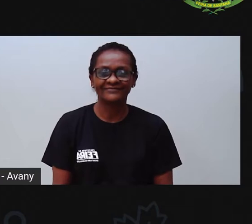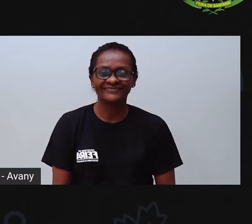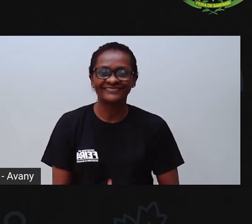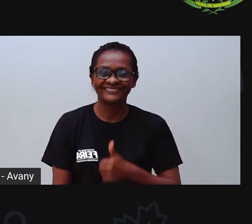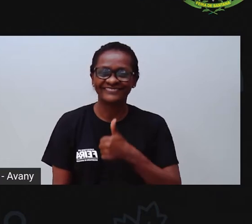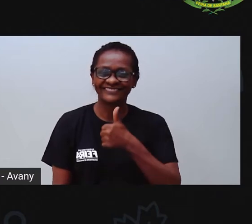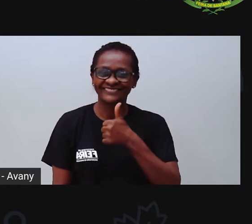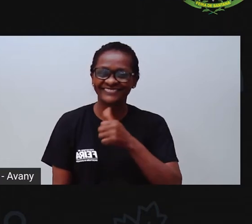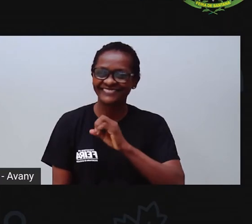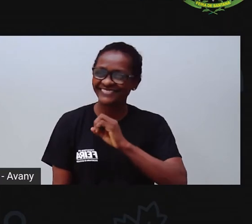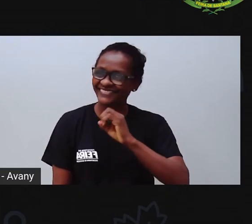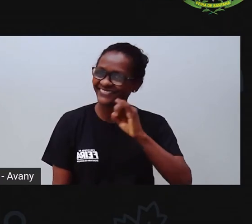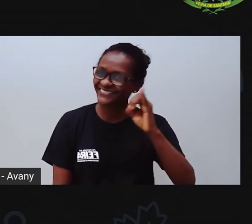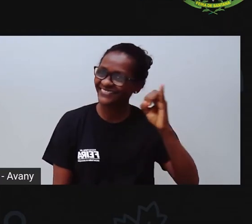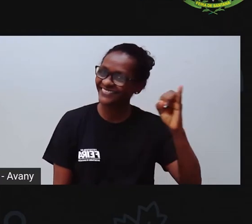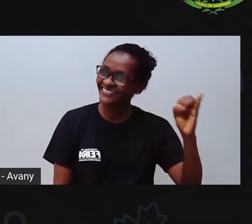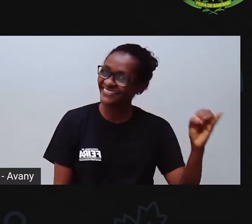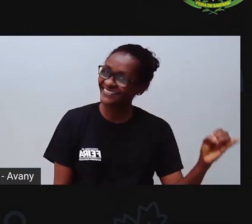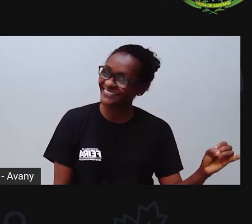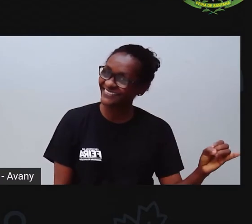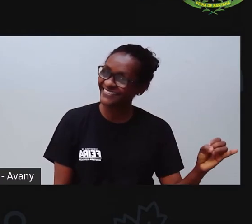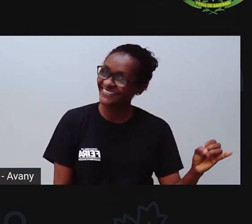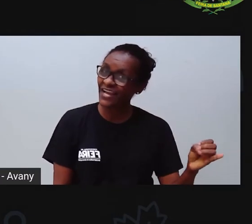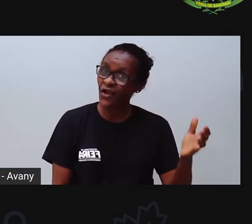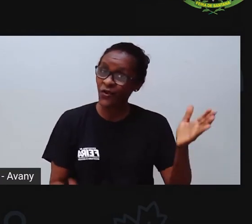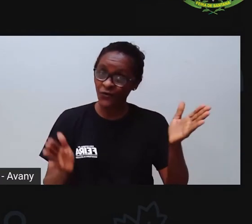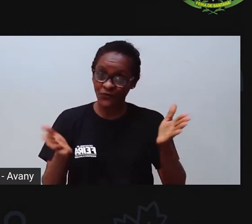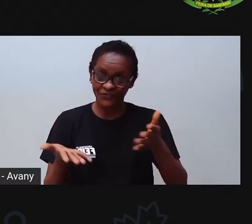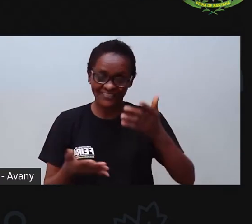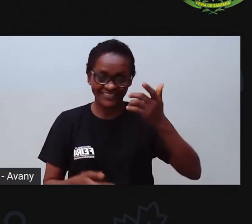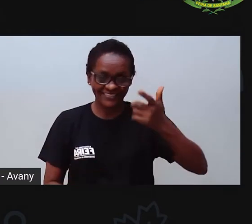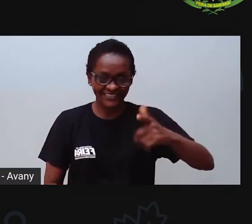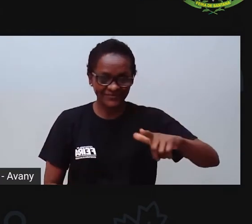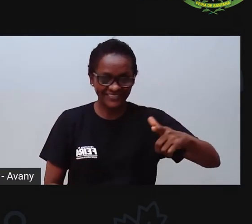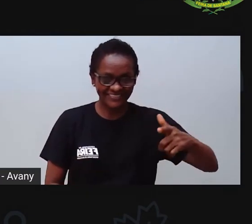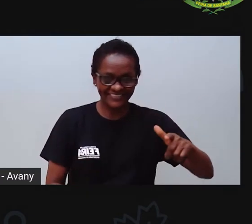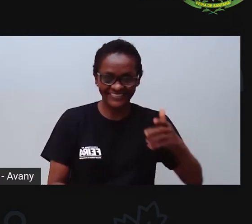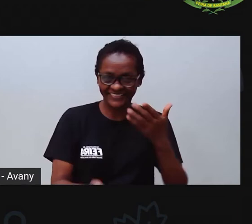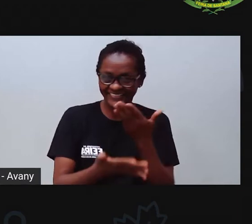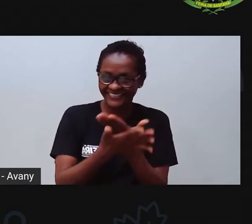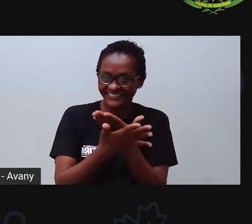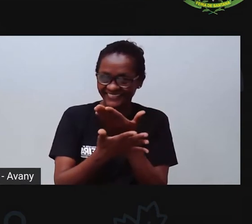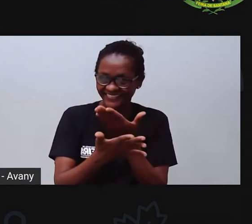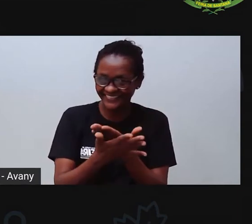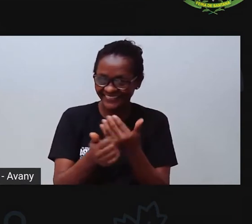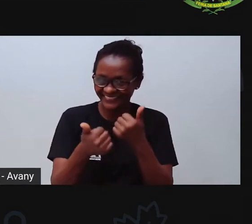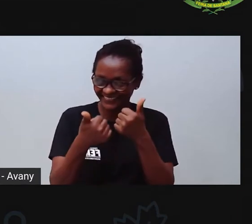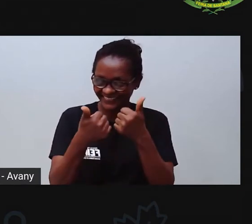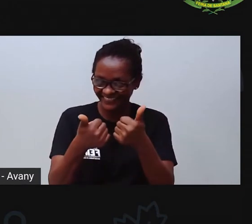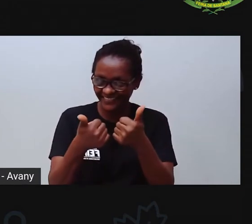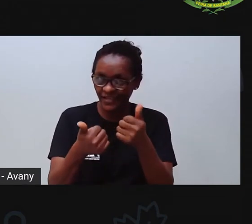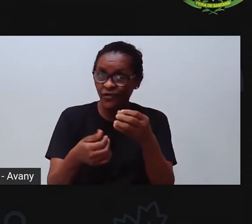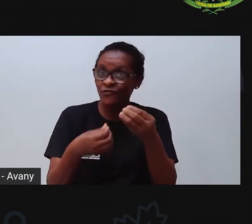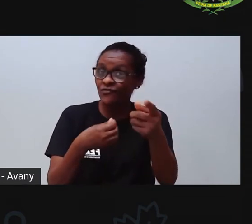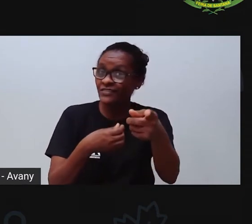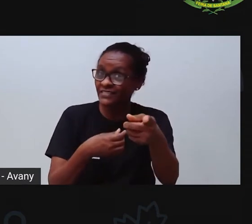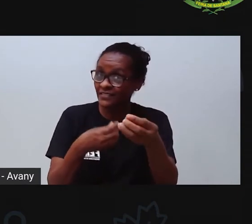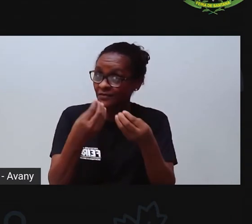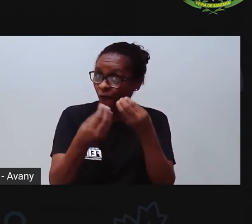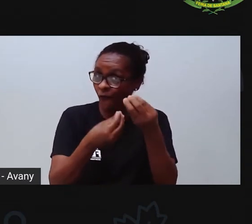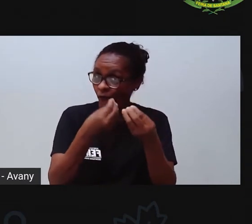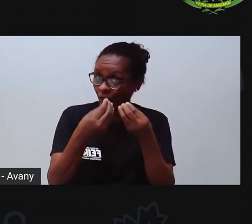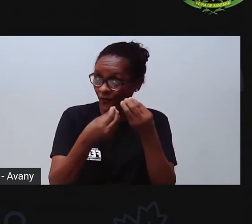Olá, crianças! Aqui está de novo para mais uma aula, né? E aí, como vocês estão?